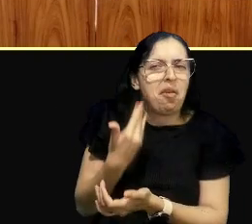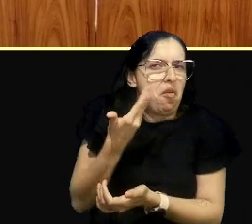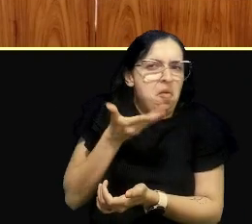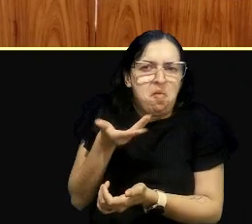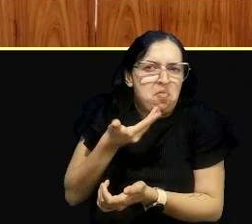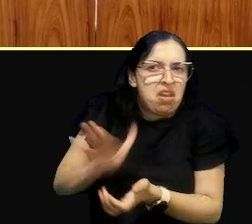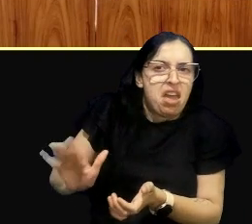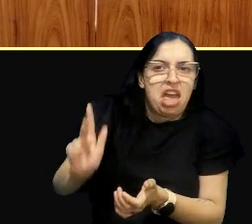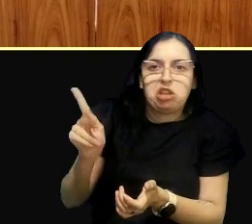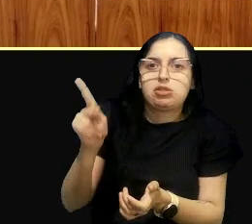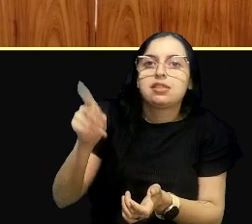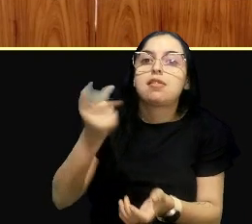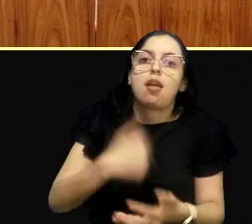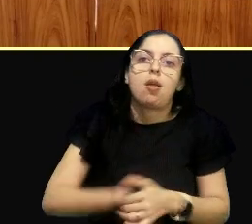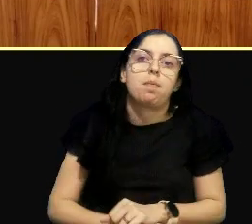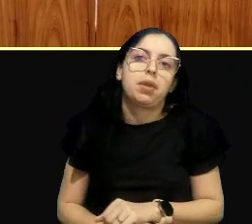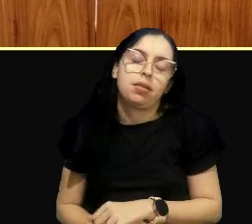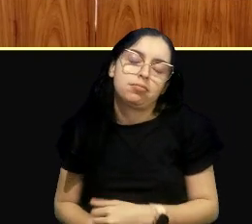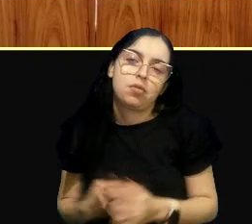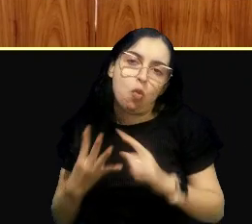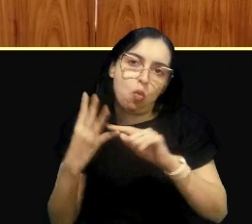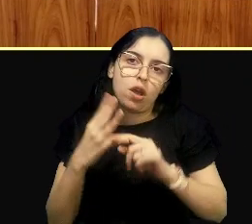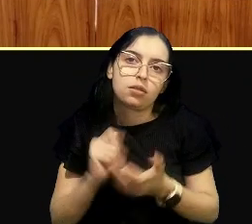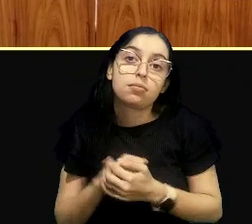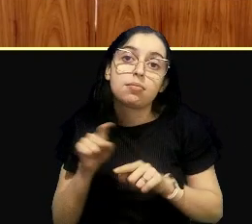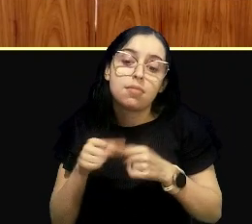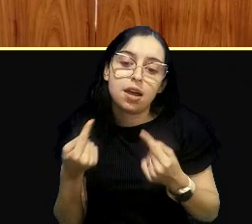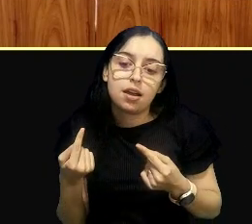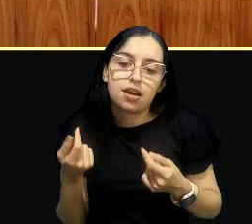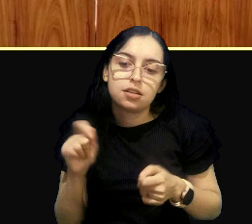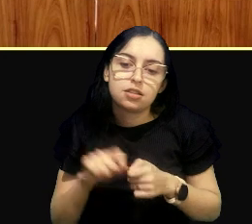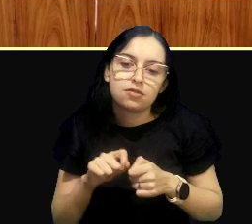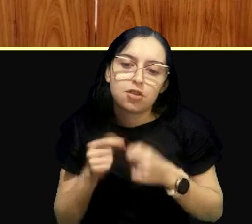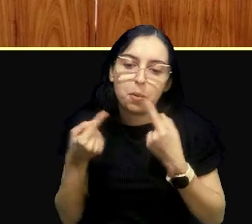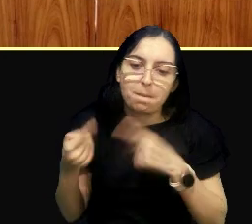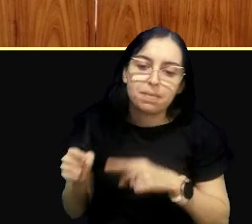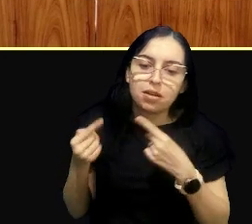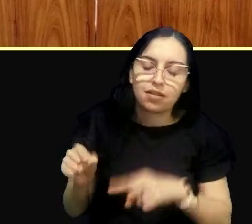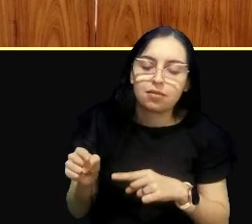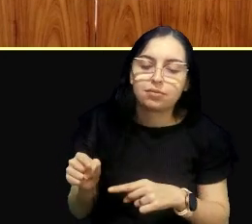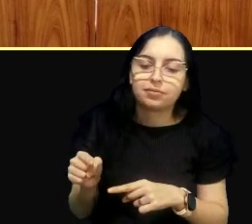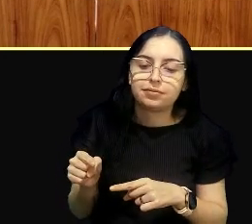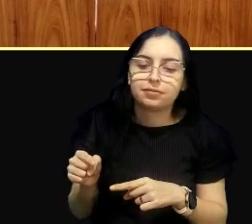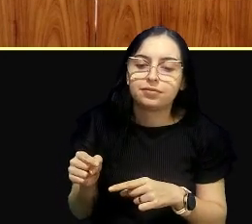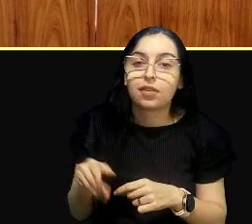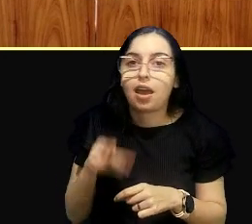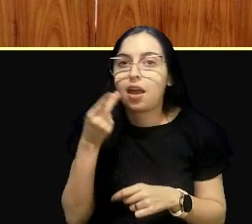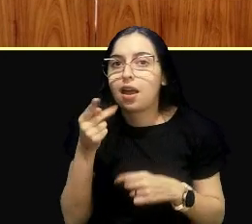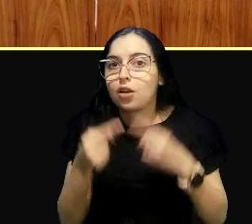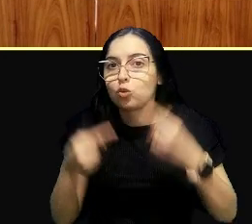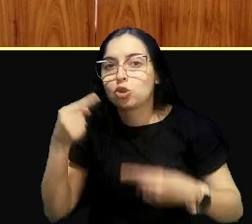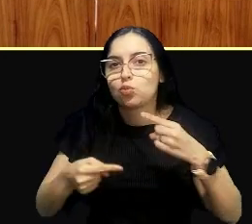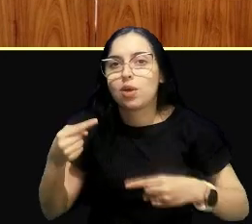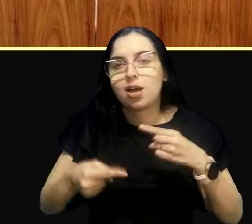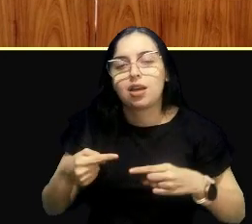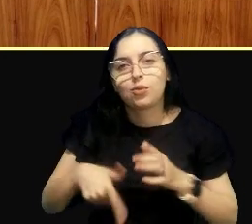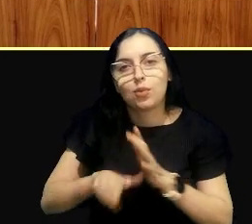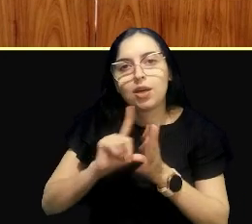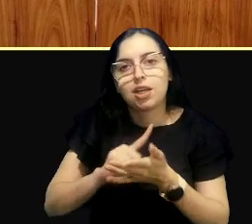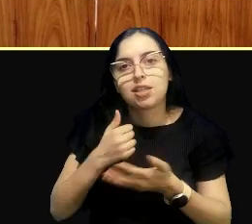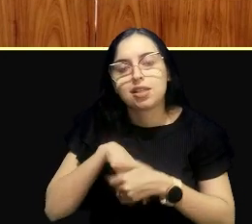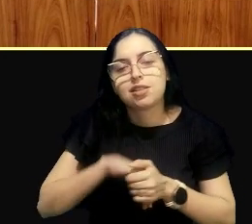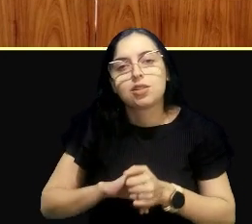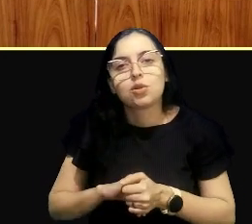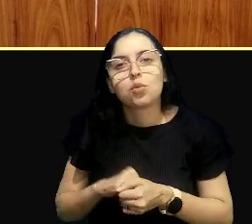isso, para sempre, mas aí, eu vou fazer uma provocação, com o diálogo, com o debate anterior, a